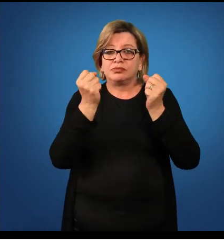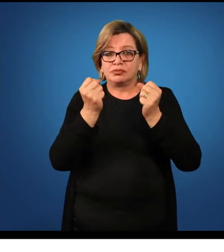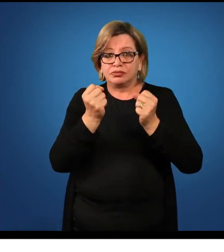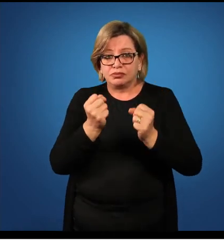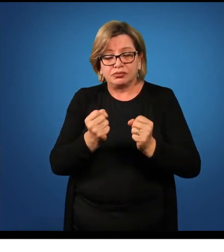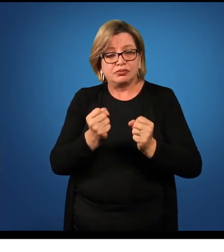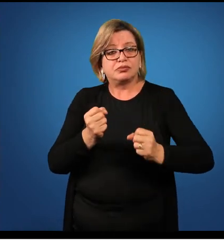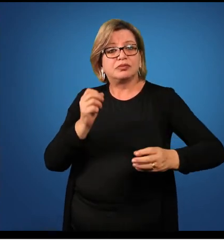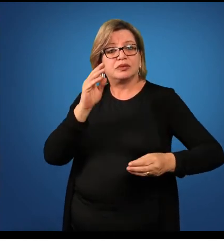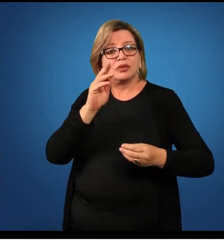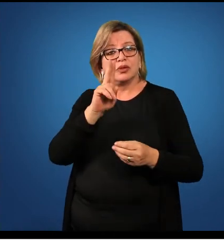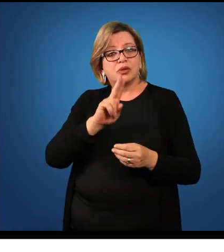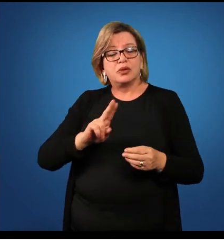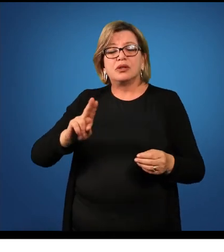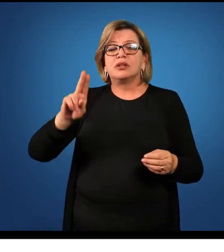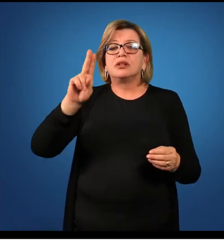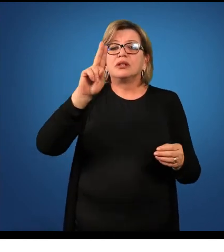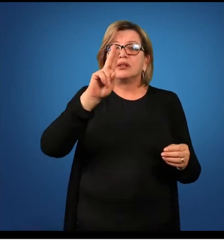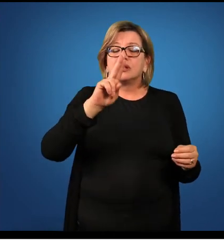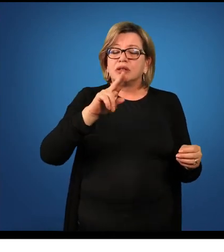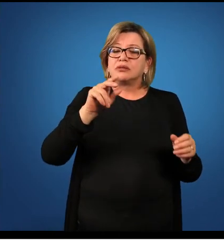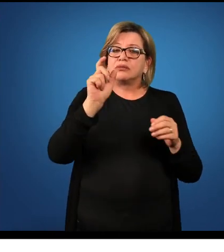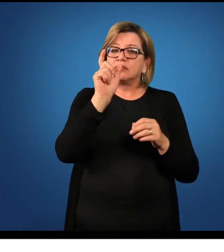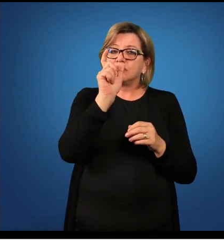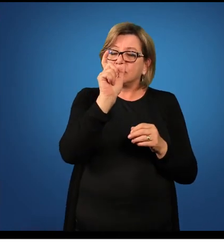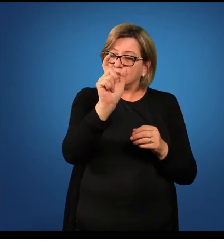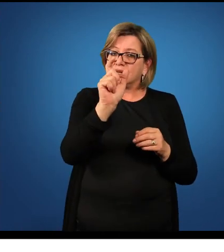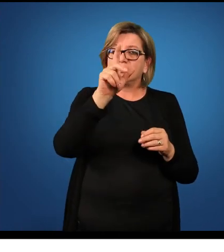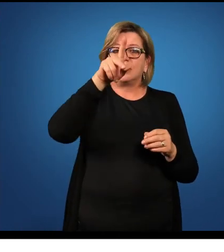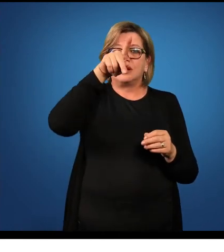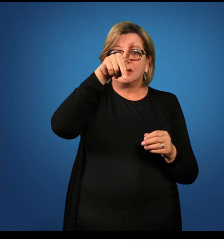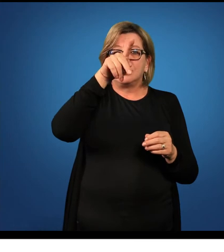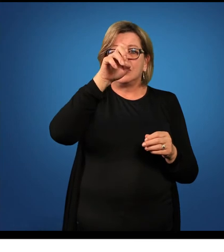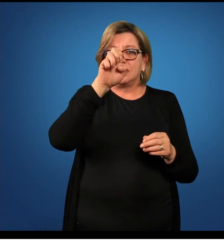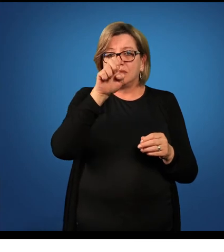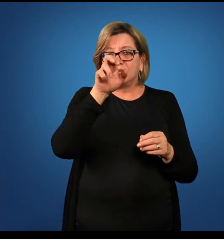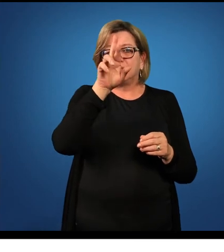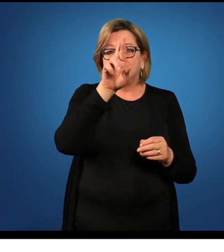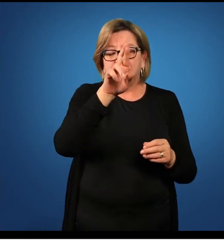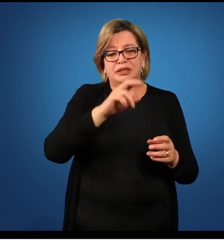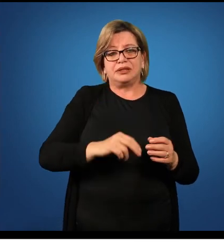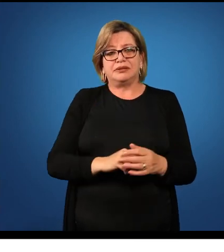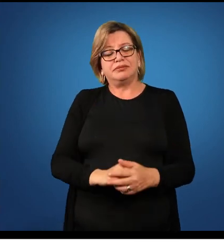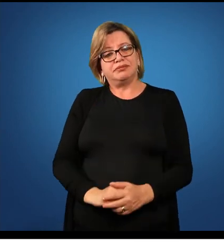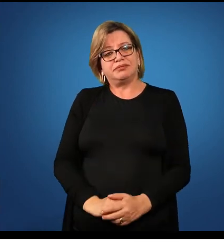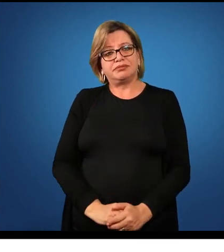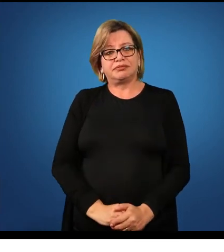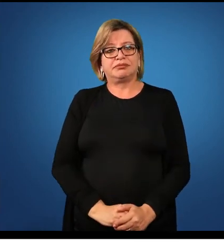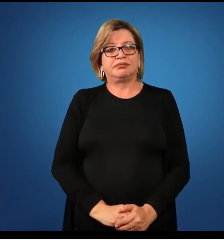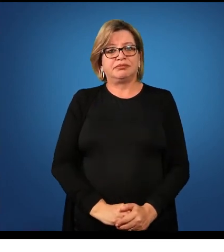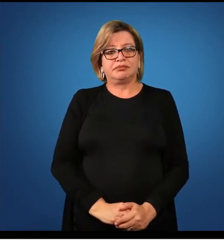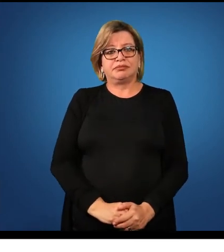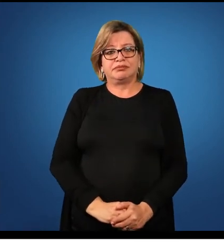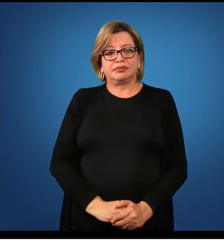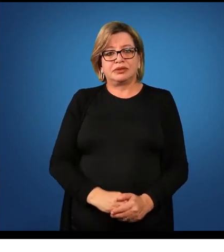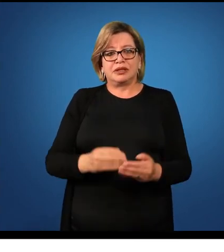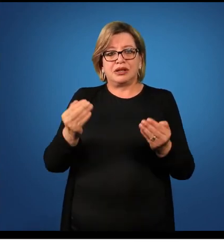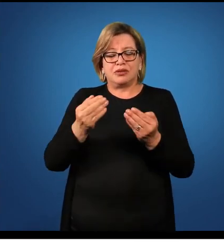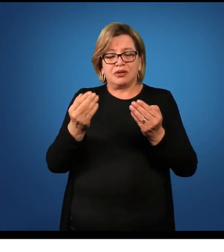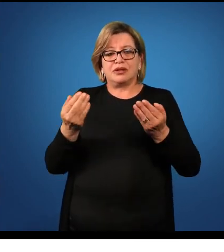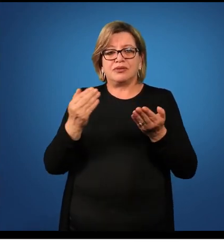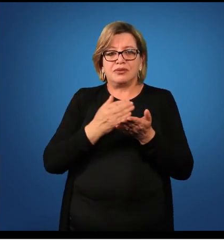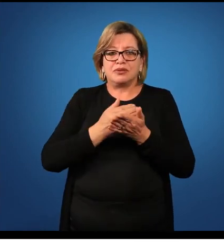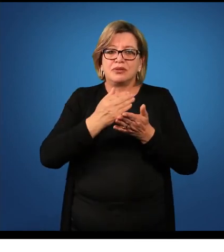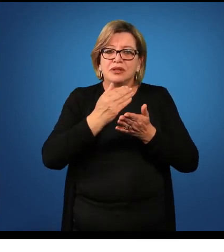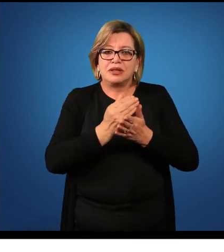acusativo antecedido pela preposição per vamos para então